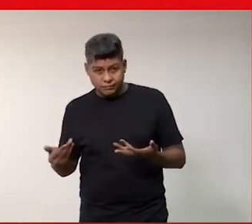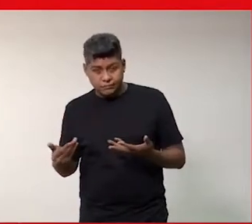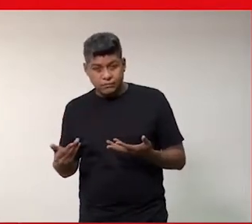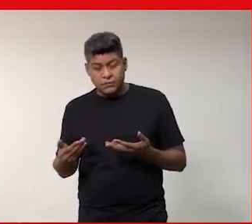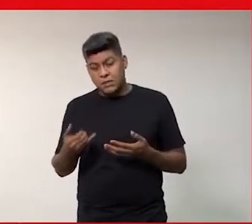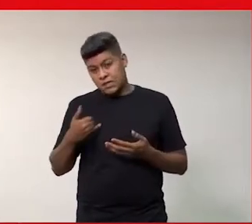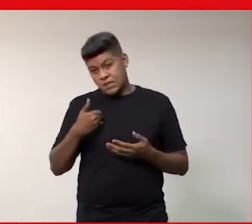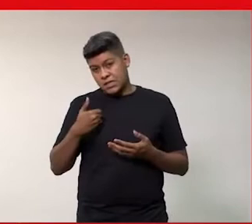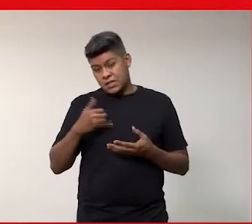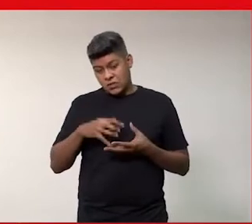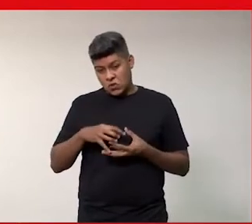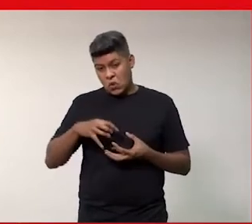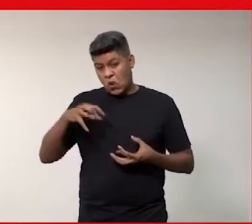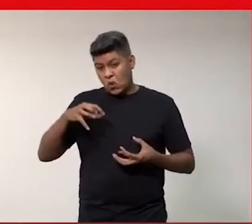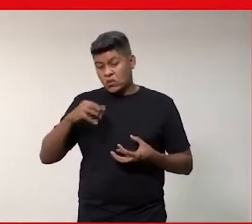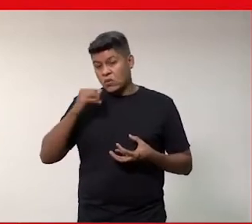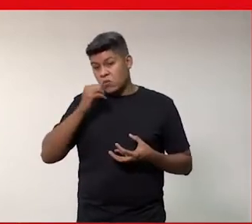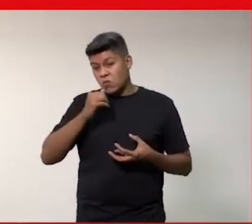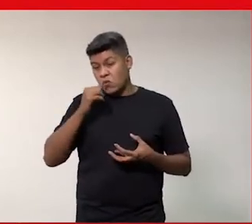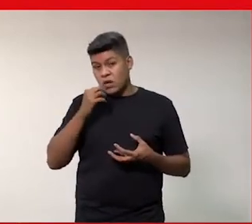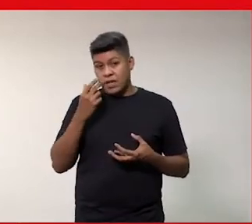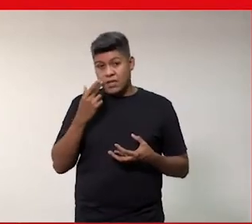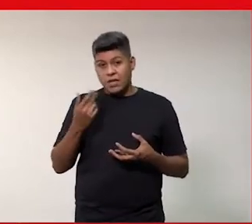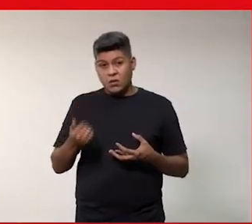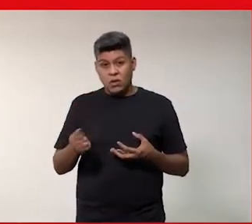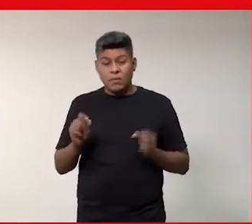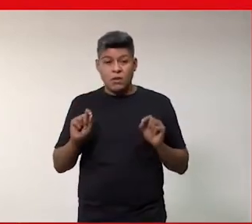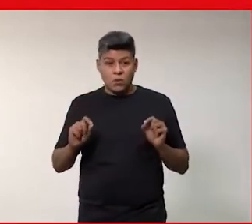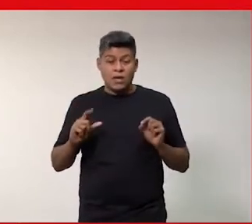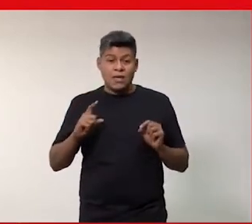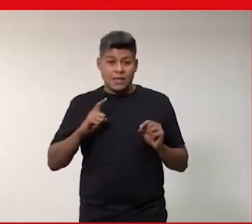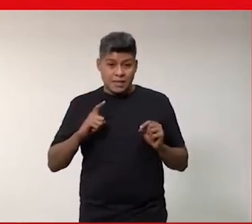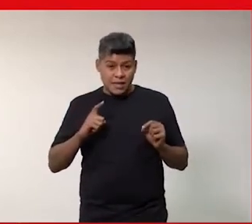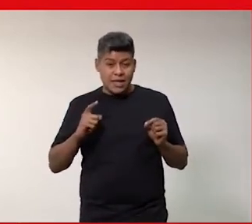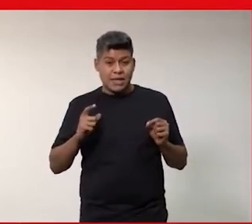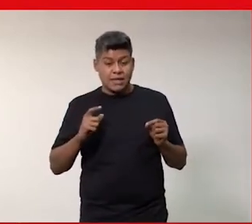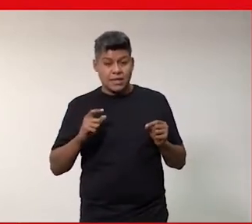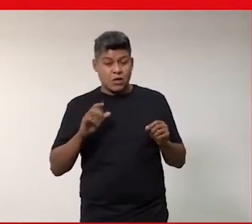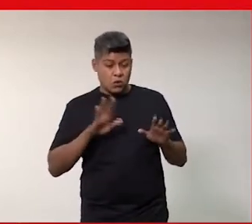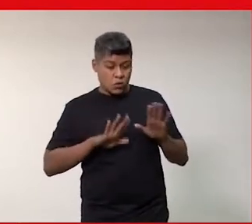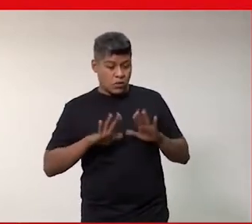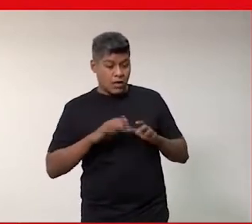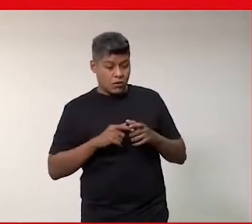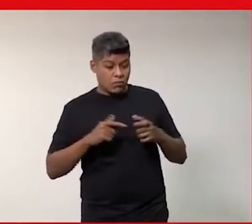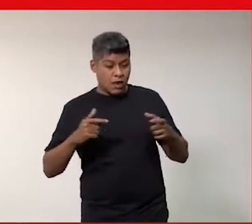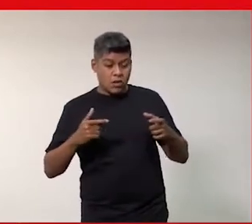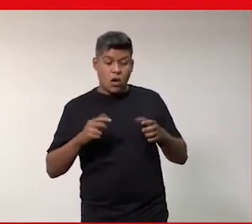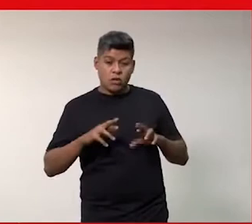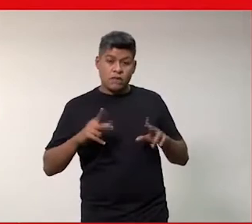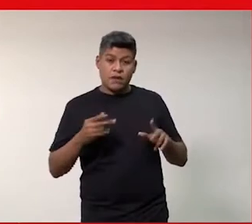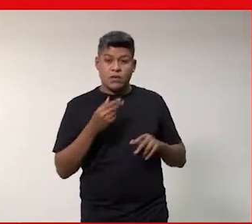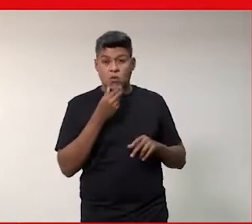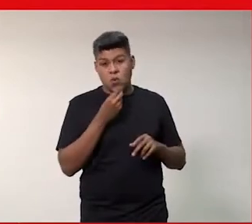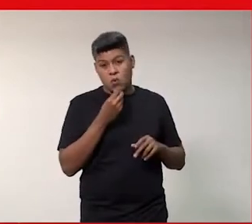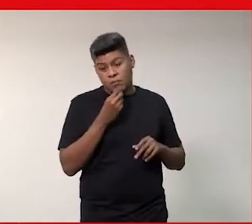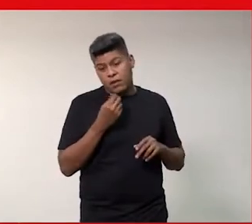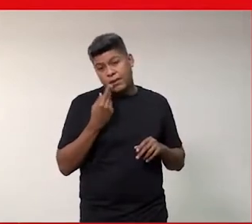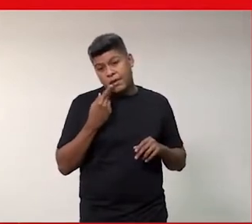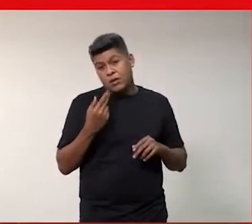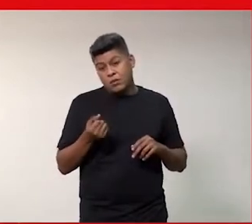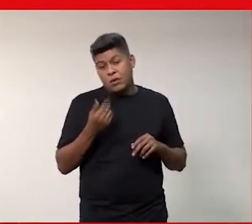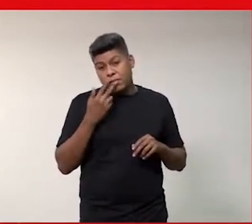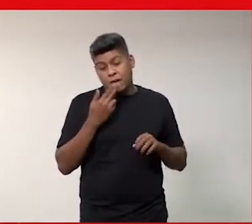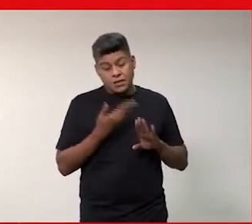mais idosos. Então, a mulher, naturalmente, ela tende a ter esse cuidado maior do que os homens. Então, isso acaba, naturalmente,